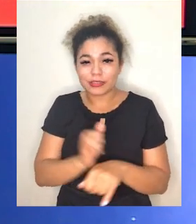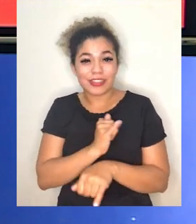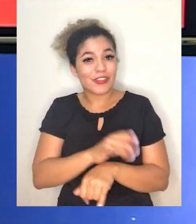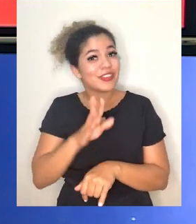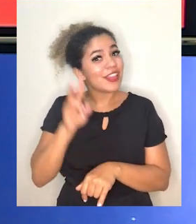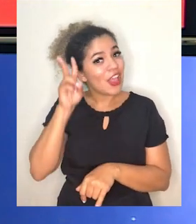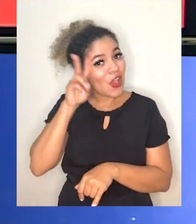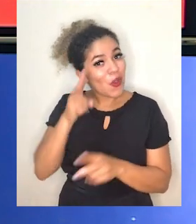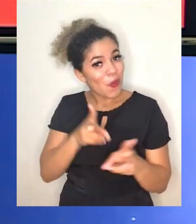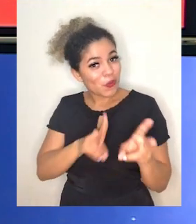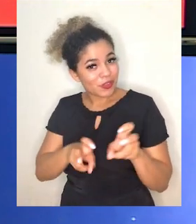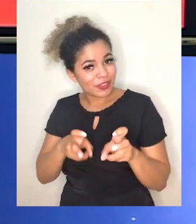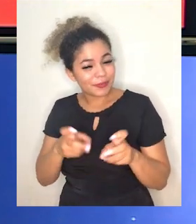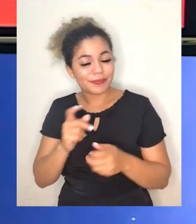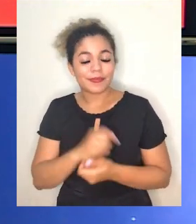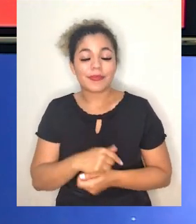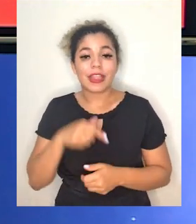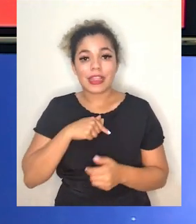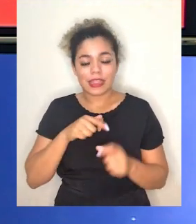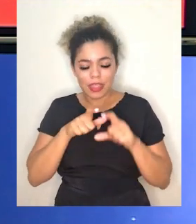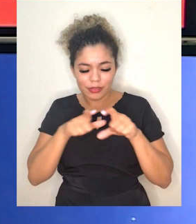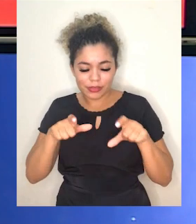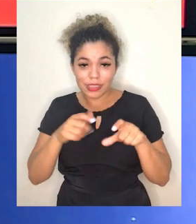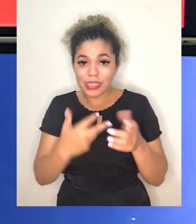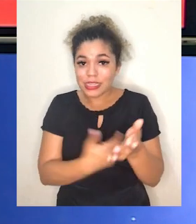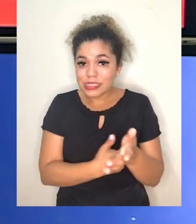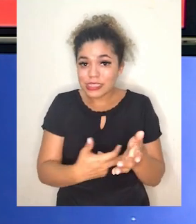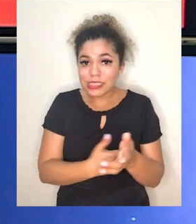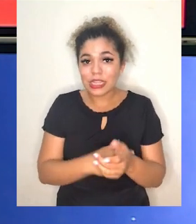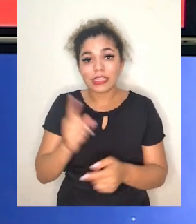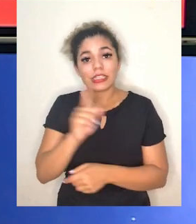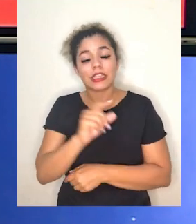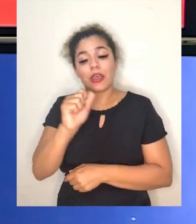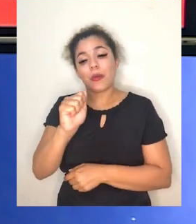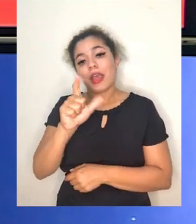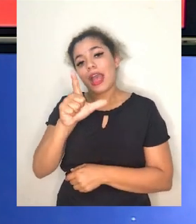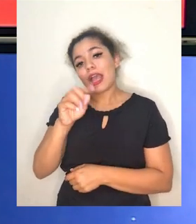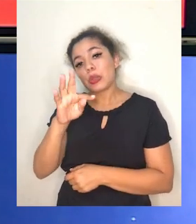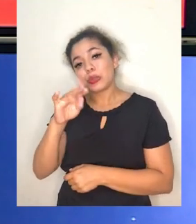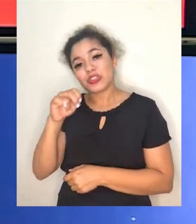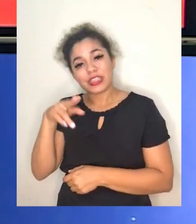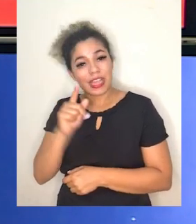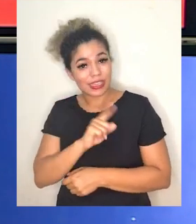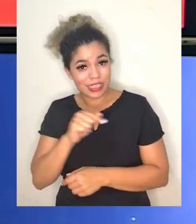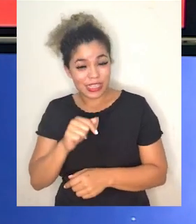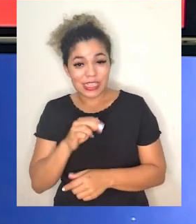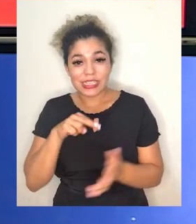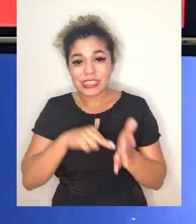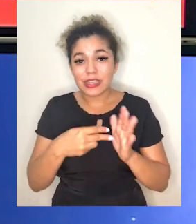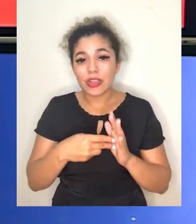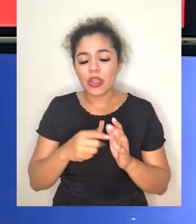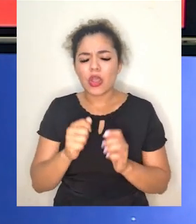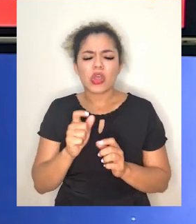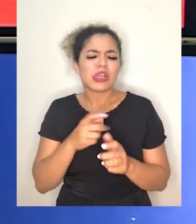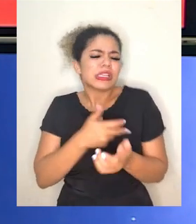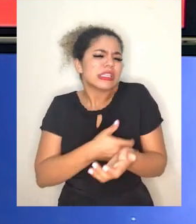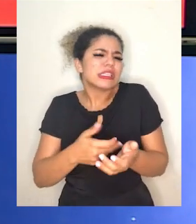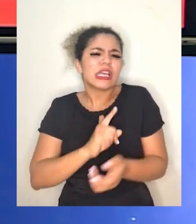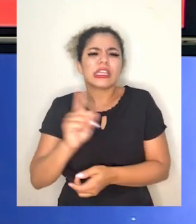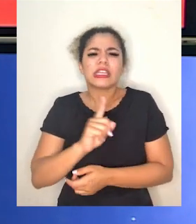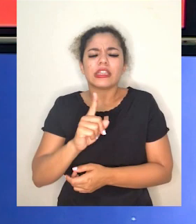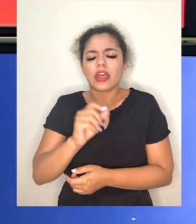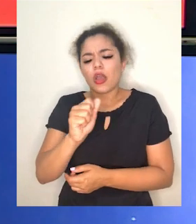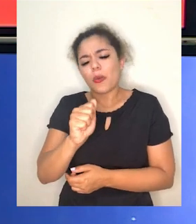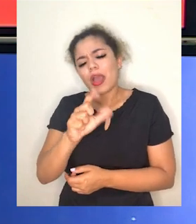aula, você já vai conseguir identificar. Aqui nós temos a amostra de sangue não aglutinada, ou seja, sangue que não aglutinou, que as